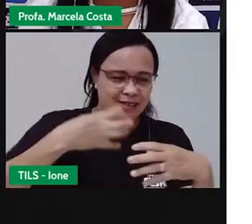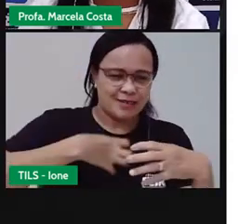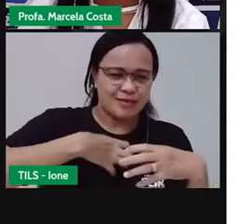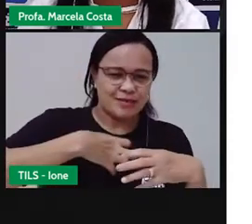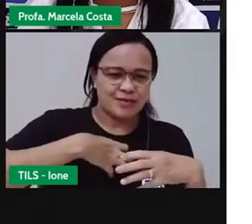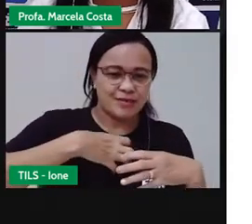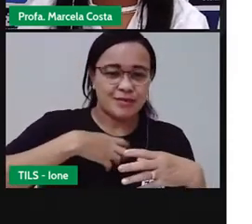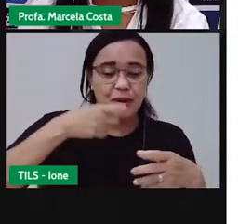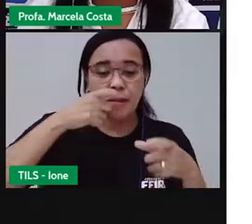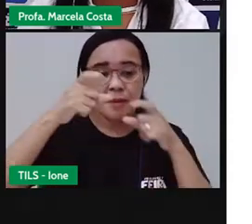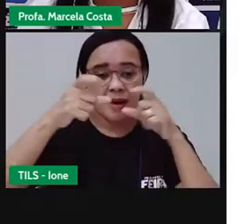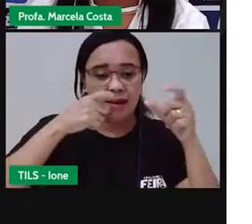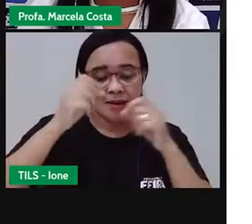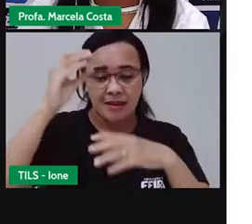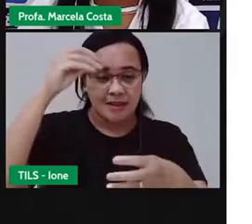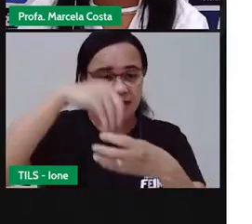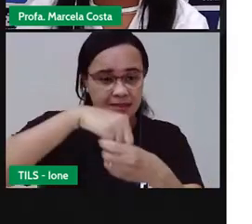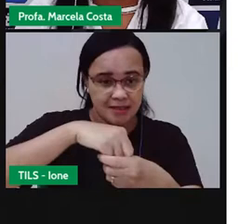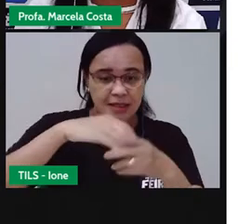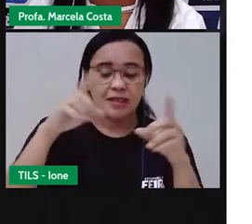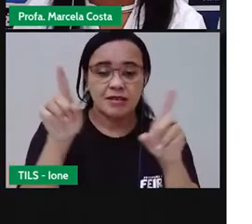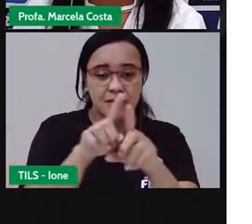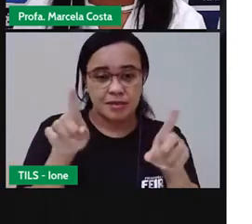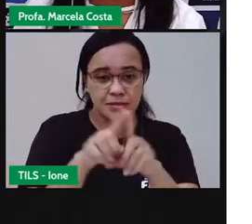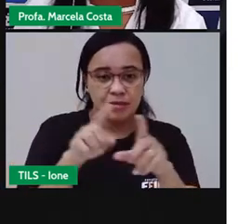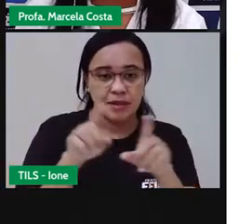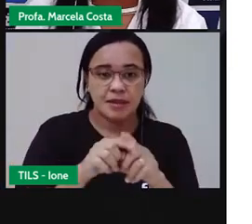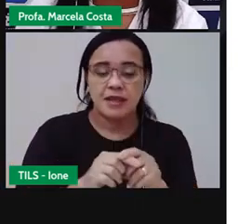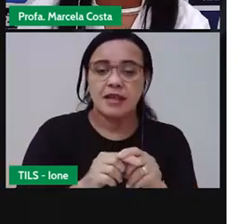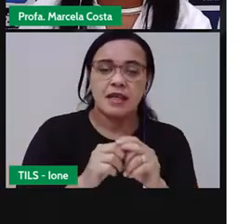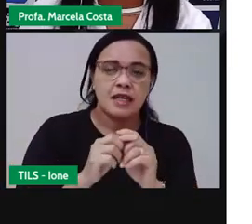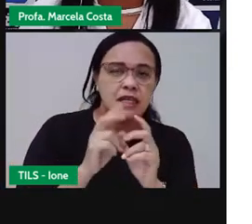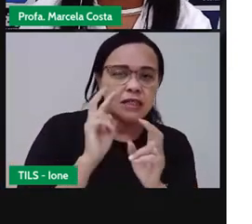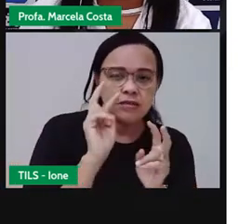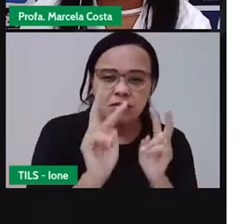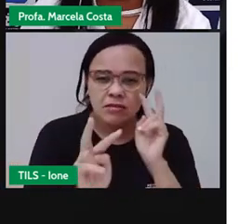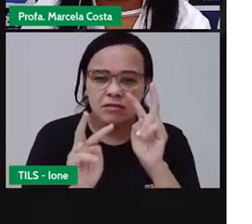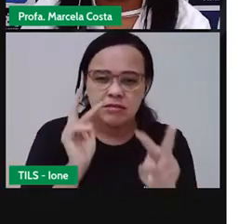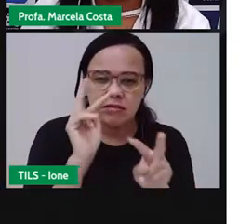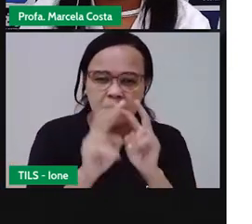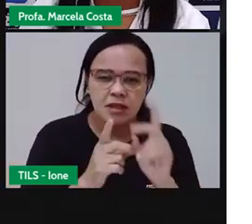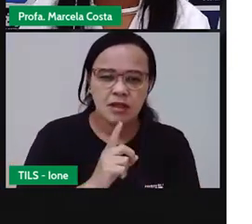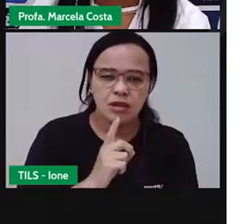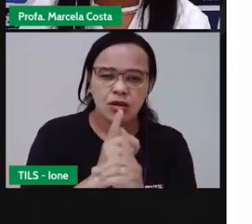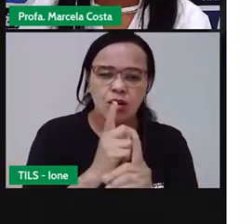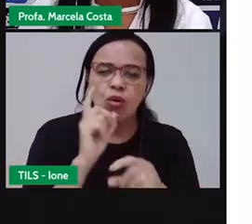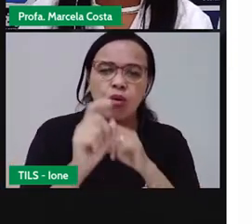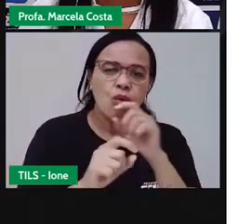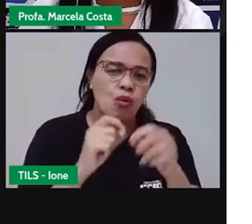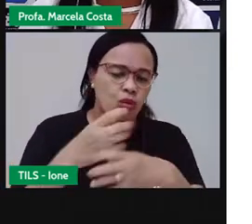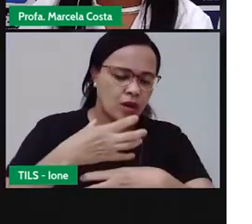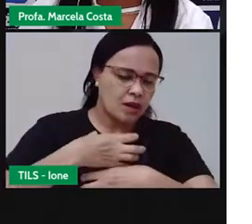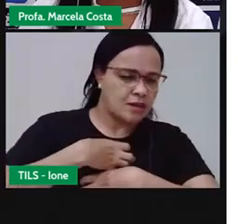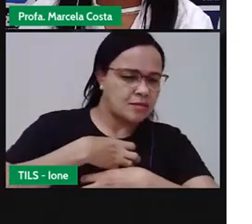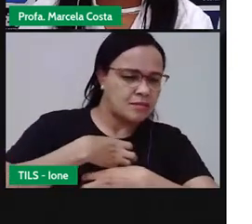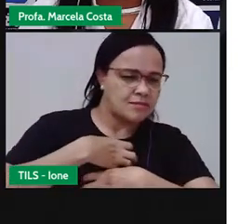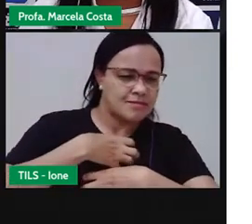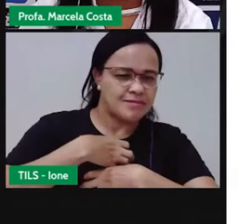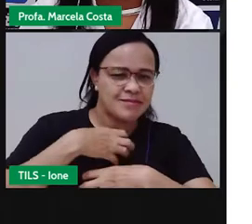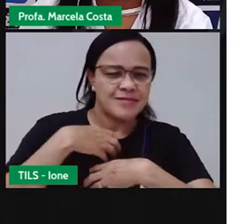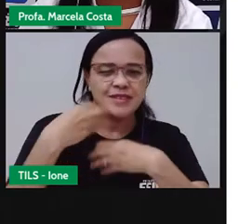palavras, identificando a correspondência dos sons com a representação escrita. Vai também